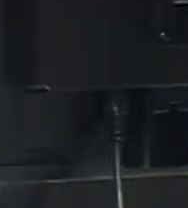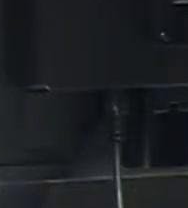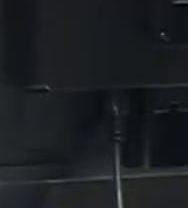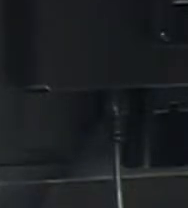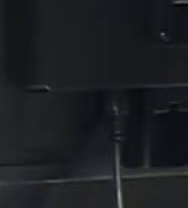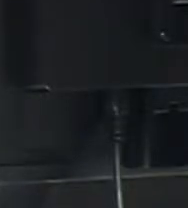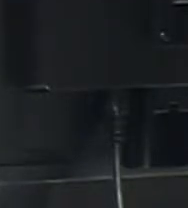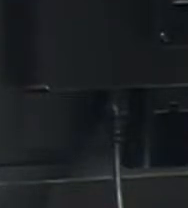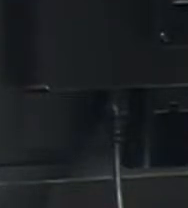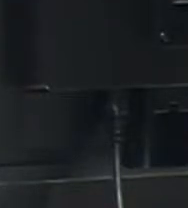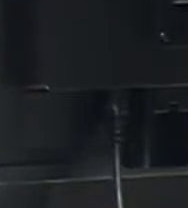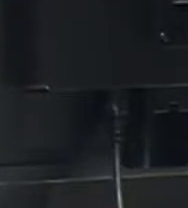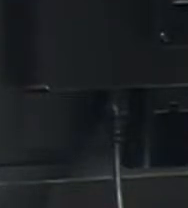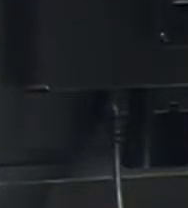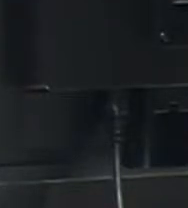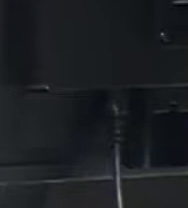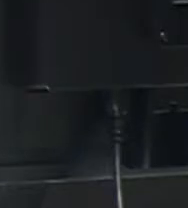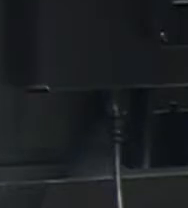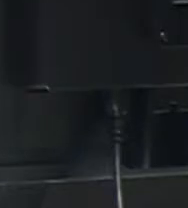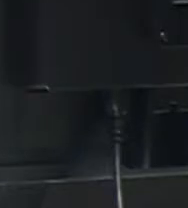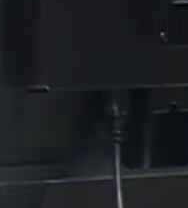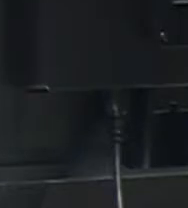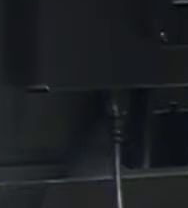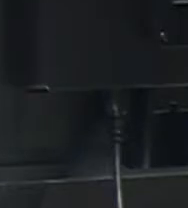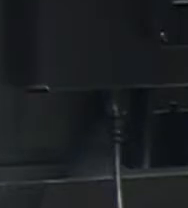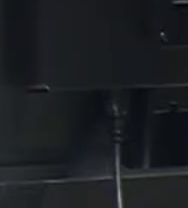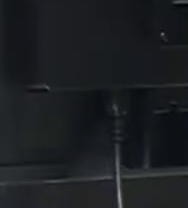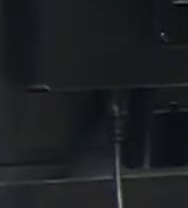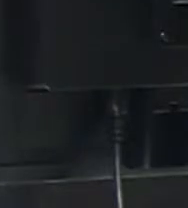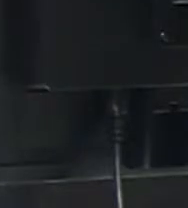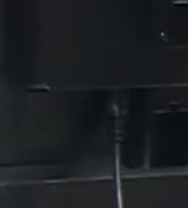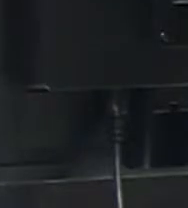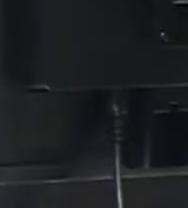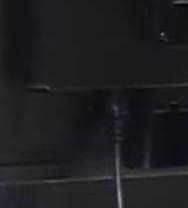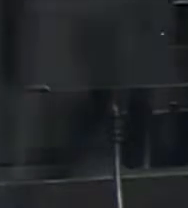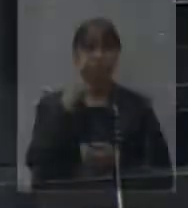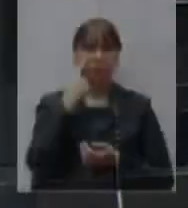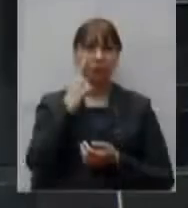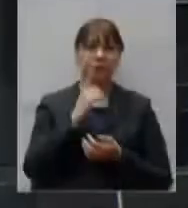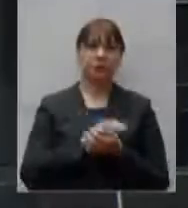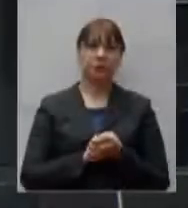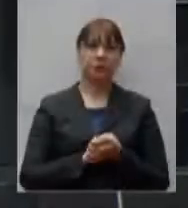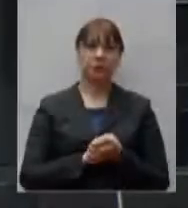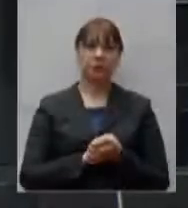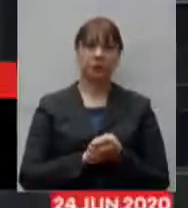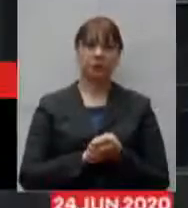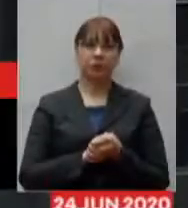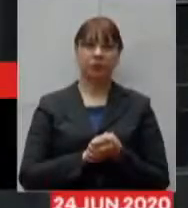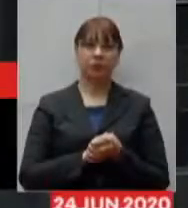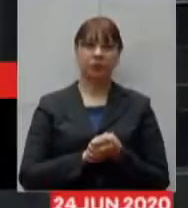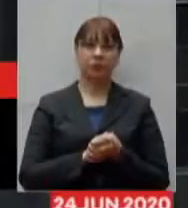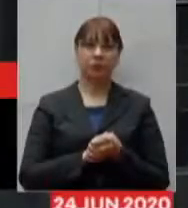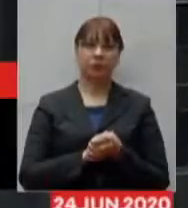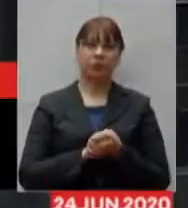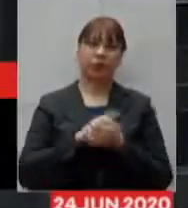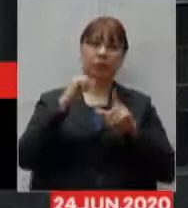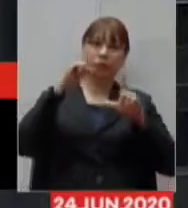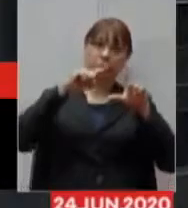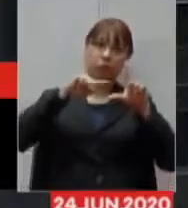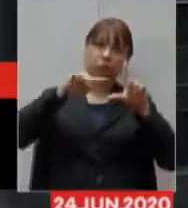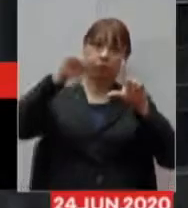essa aqui é a curva ou o pico, as